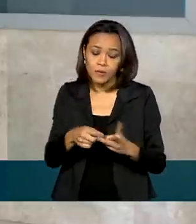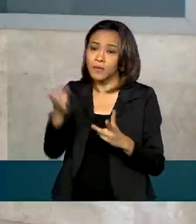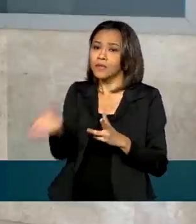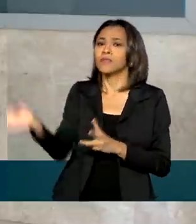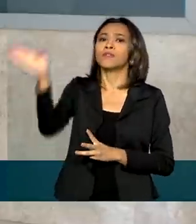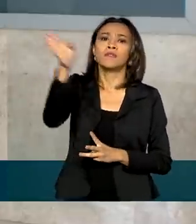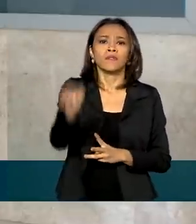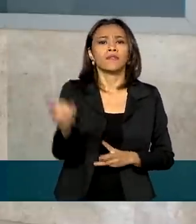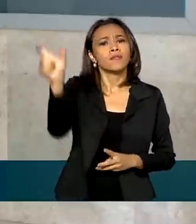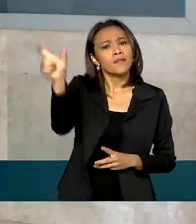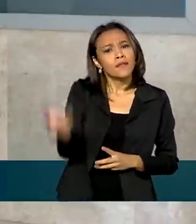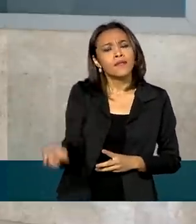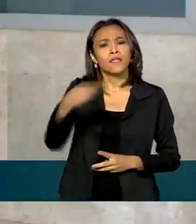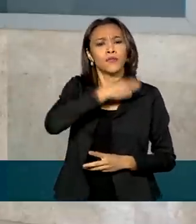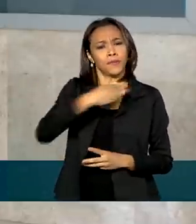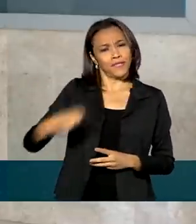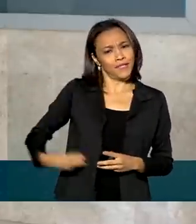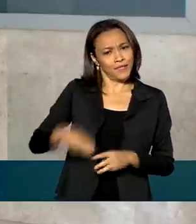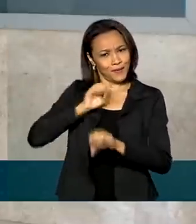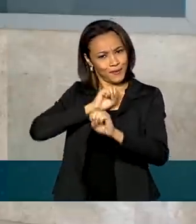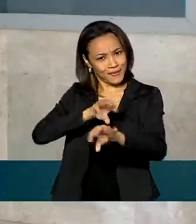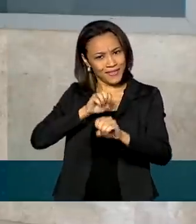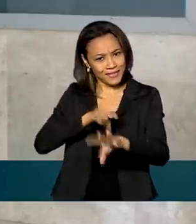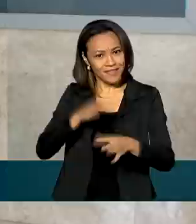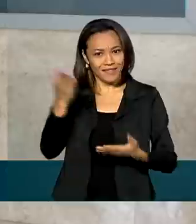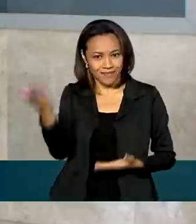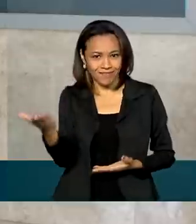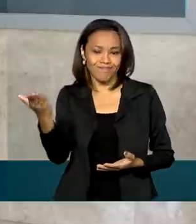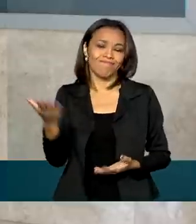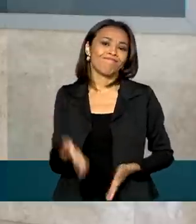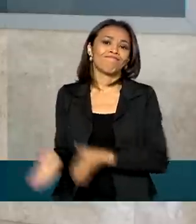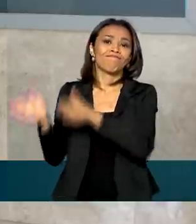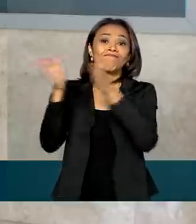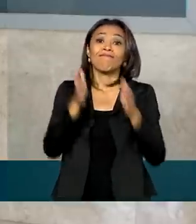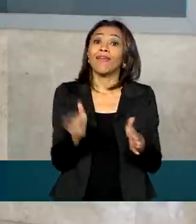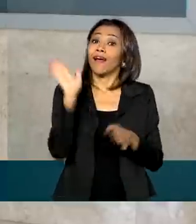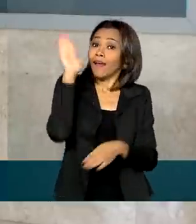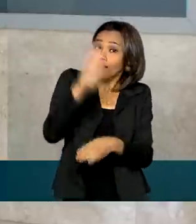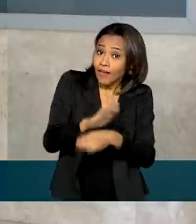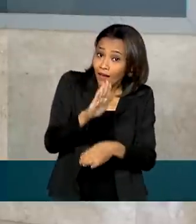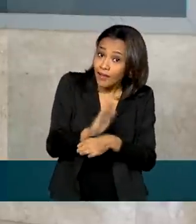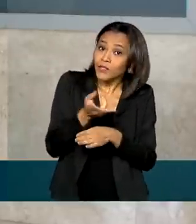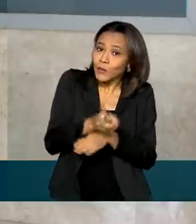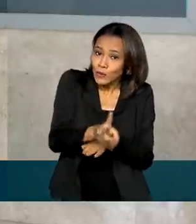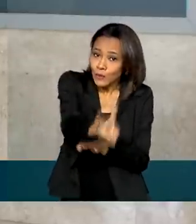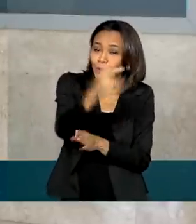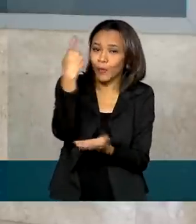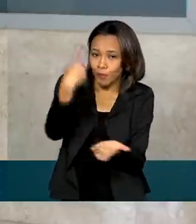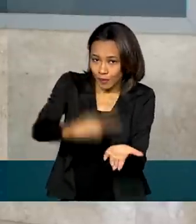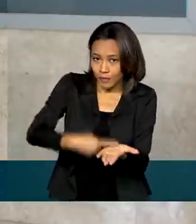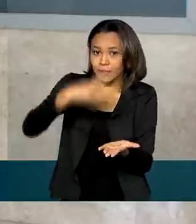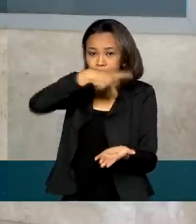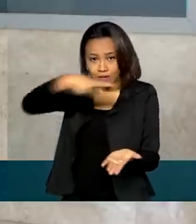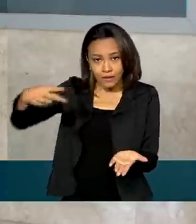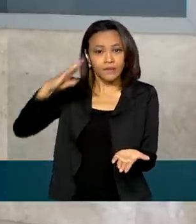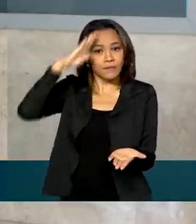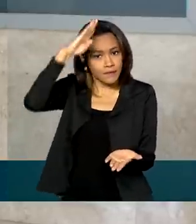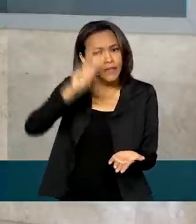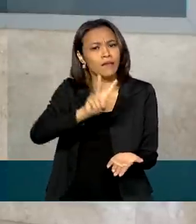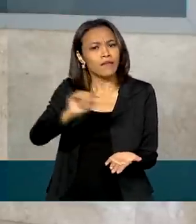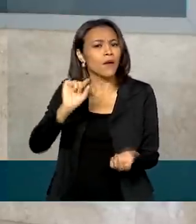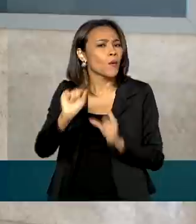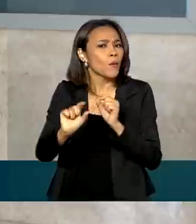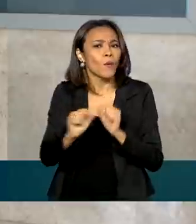ministro da Educação, Milton Ribeiro. À tarde, essa agenda de reuniões segue e o presidente deve